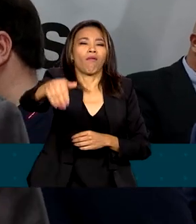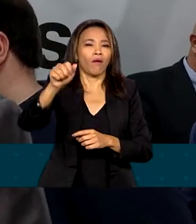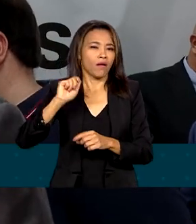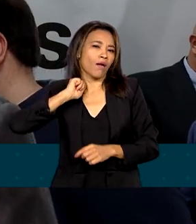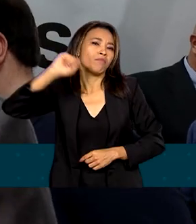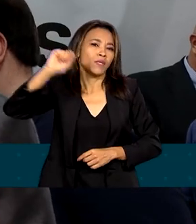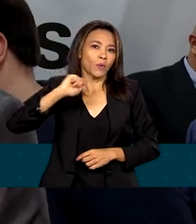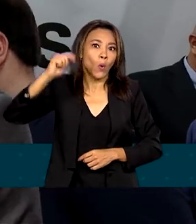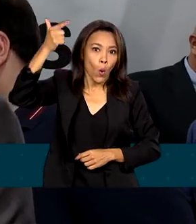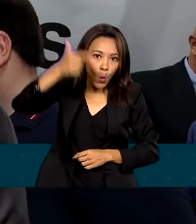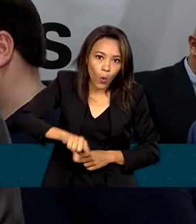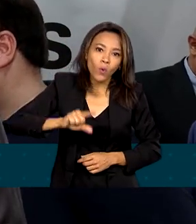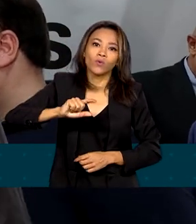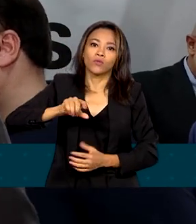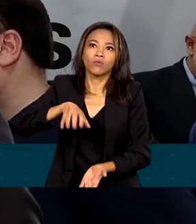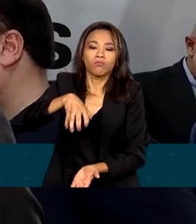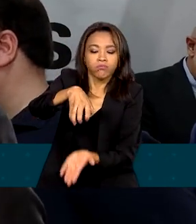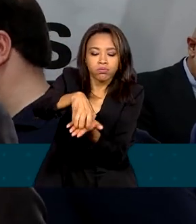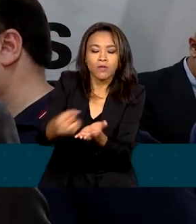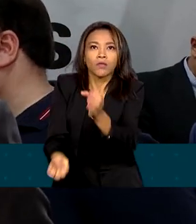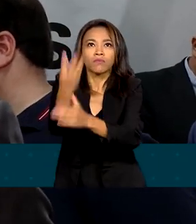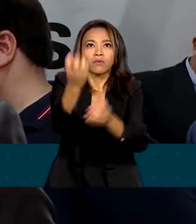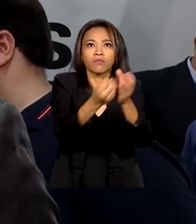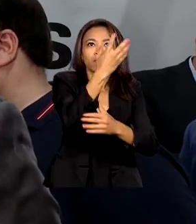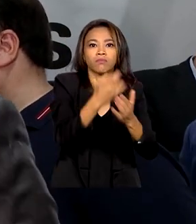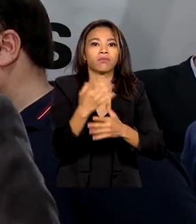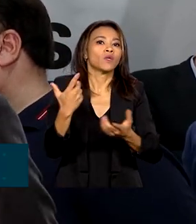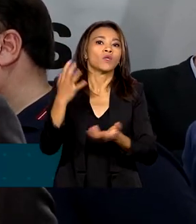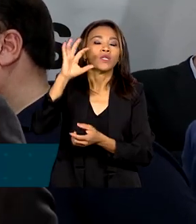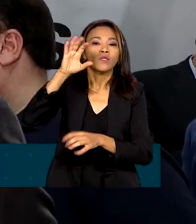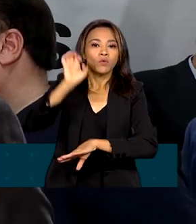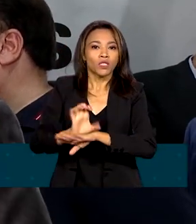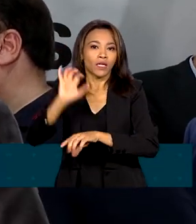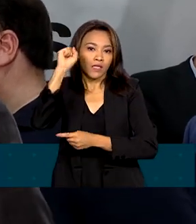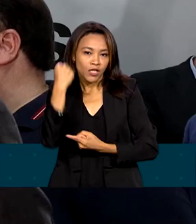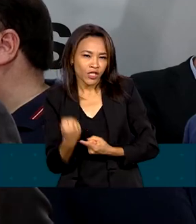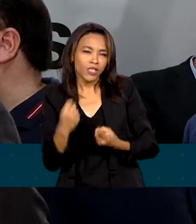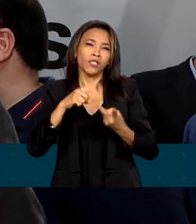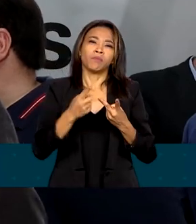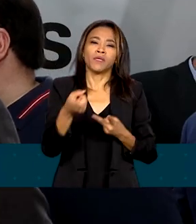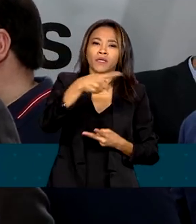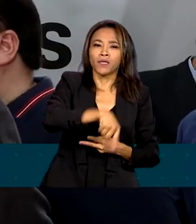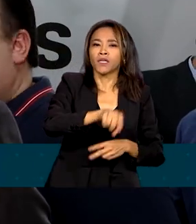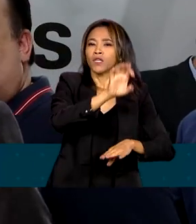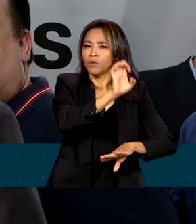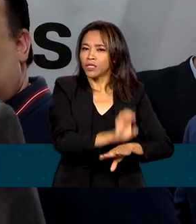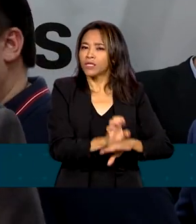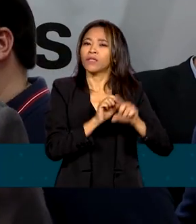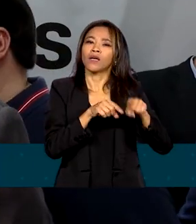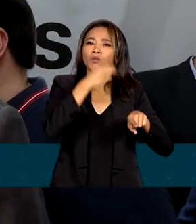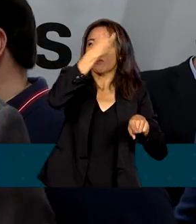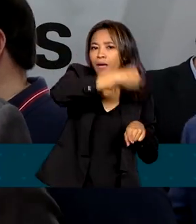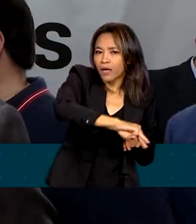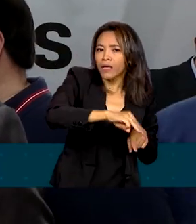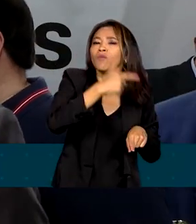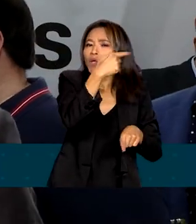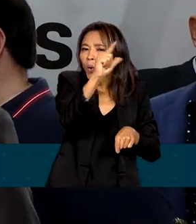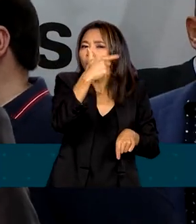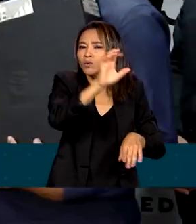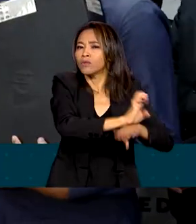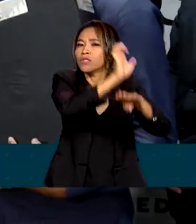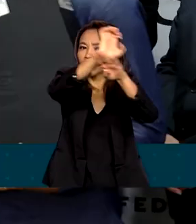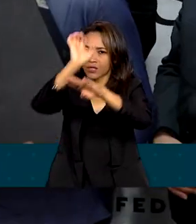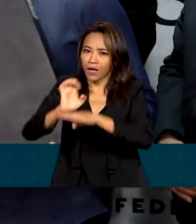como esse serem instalados nos estados de Sergipe e do Maranhão e daí por diante vamos abrir para todos os estados através dos institutos